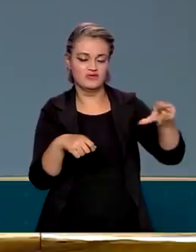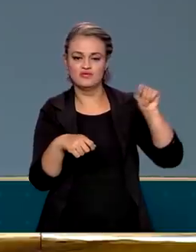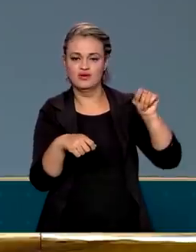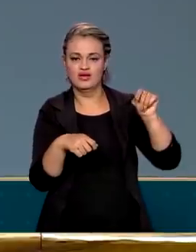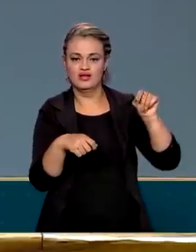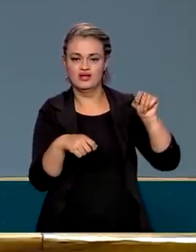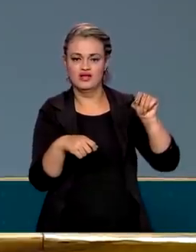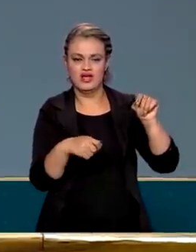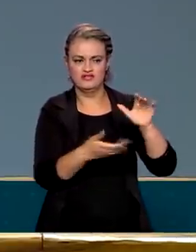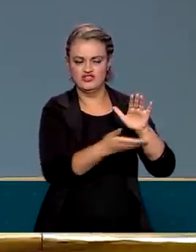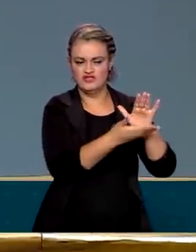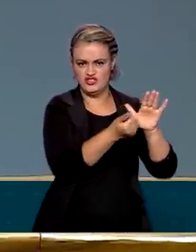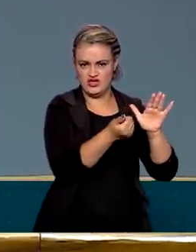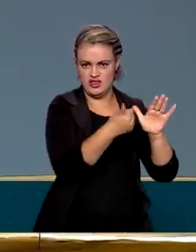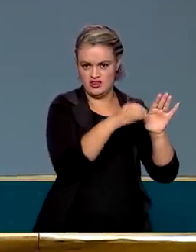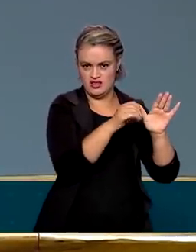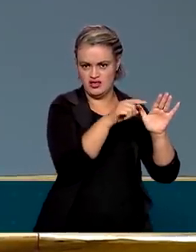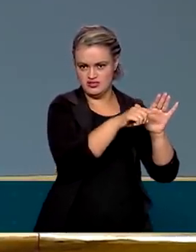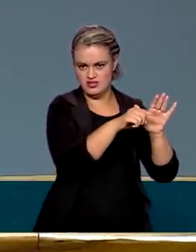tirar 10 em fiscal